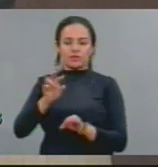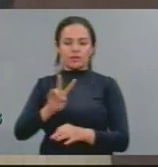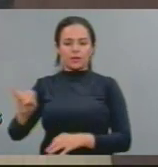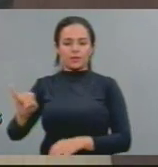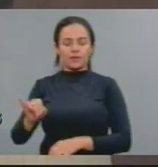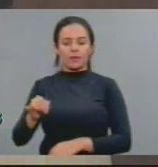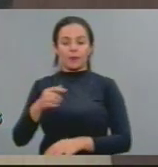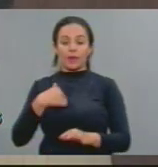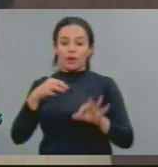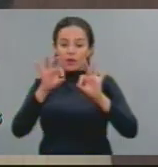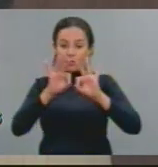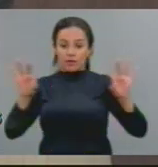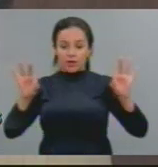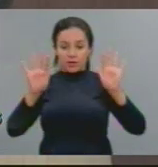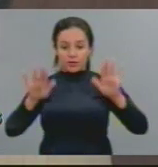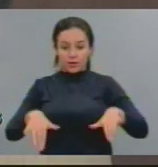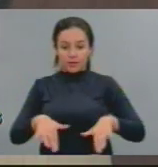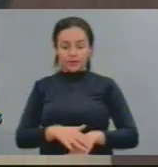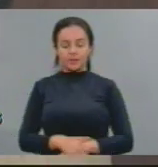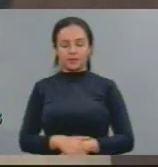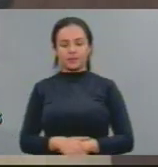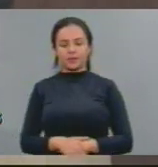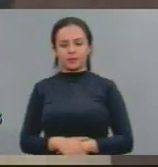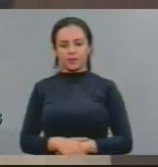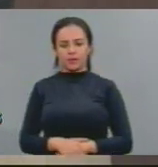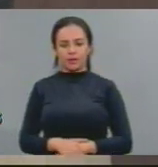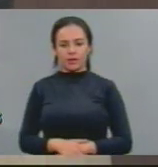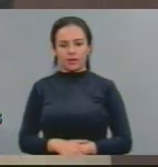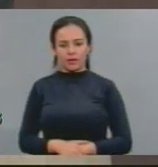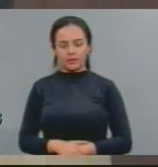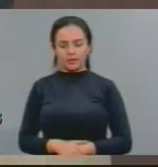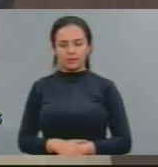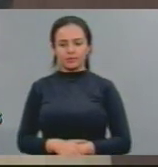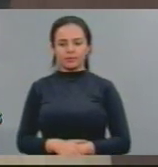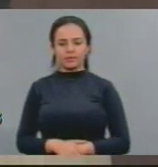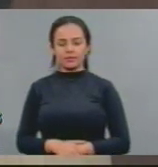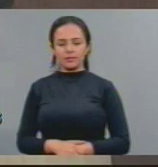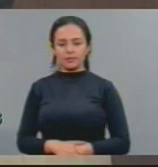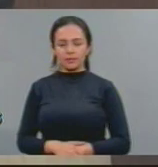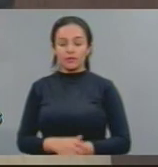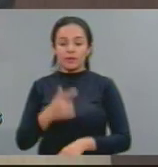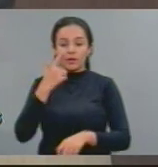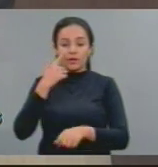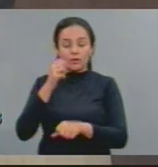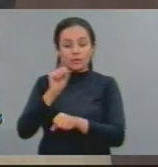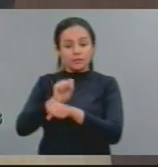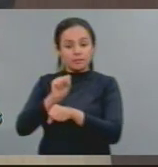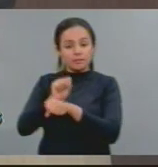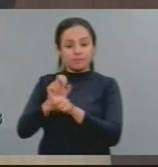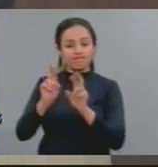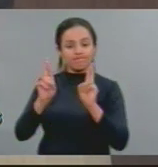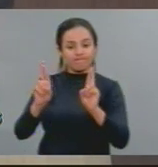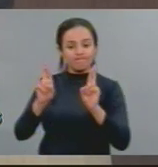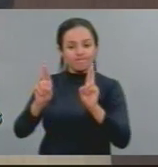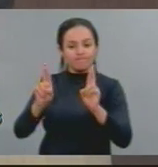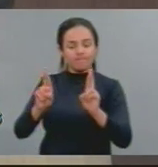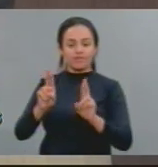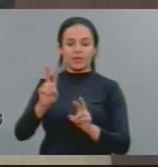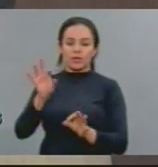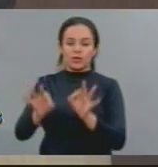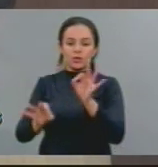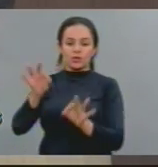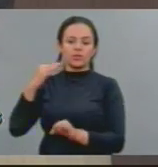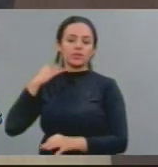frase da nota assinada por várias entidades. Esperamos que os réus sejam julgados pelo